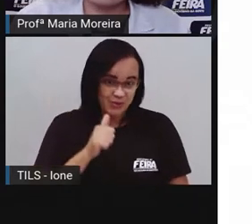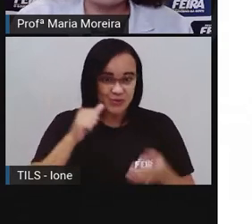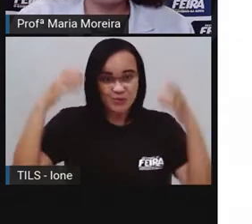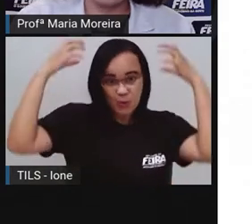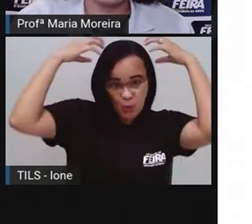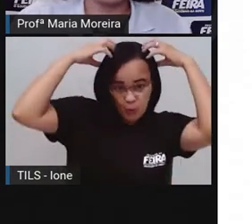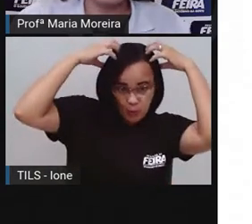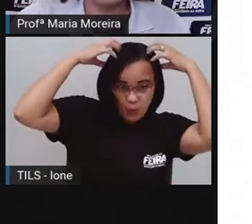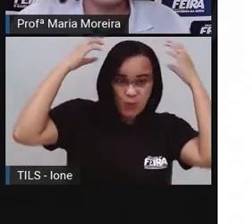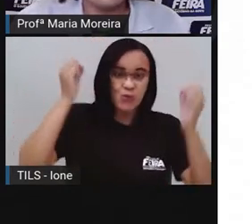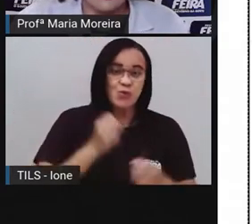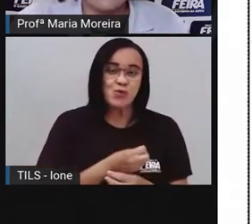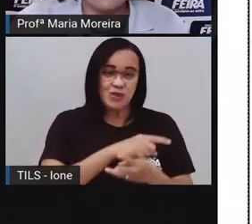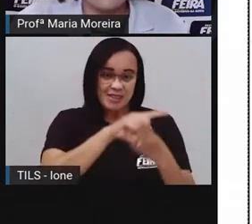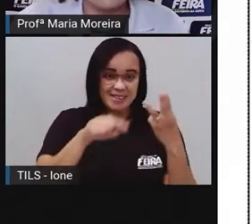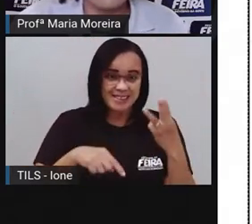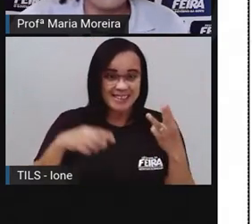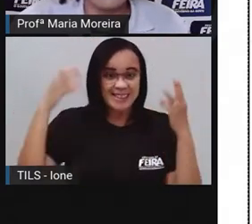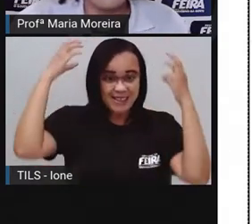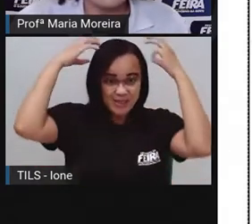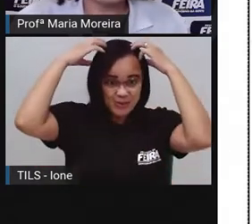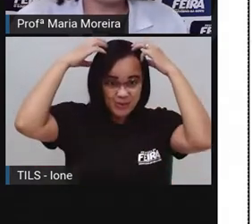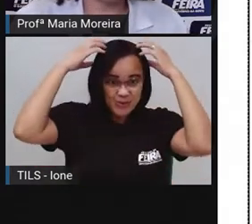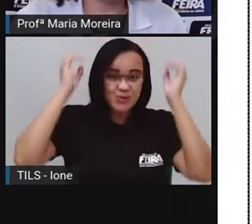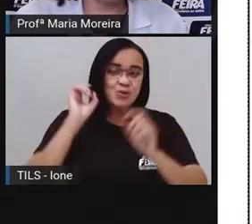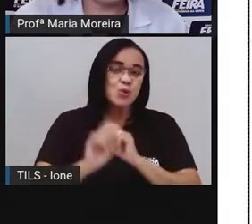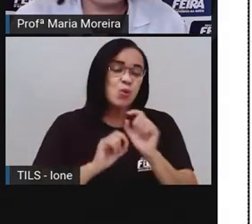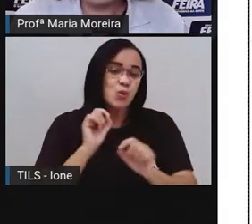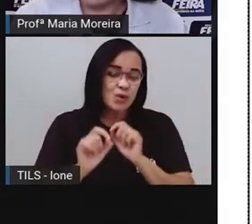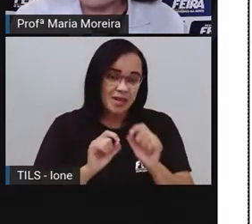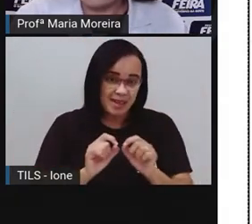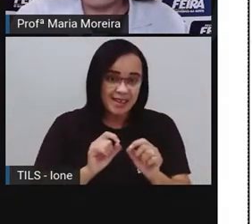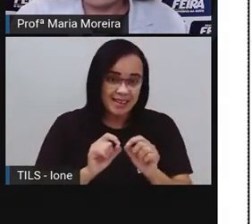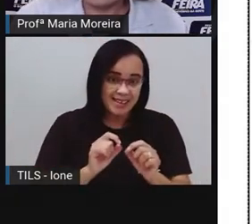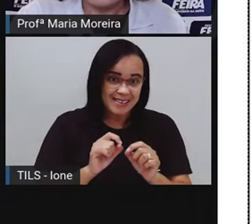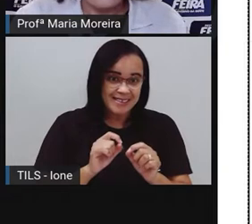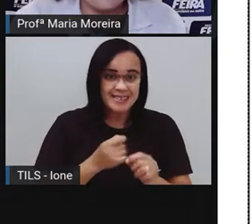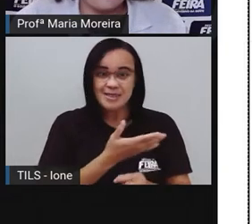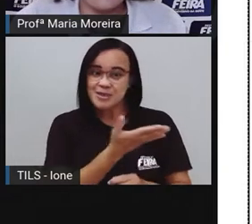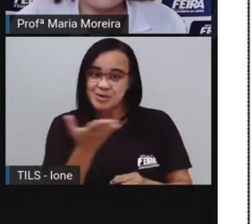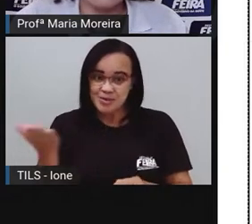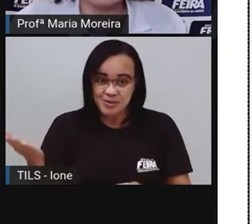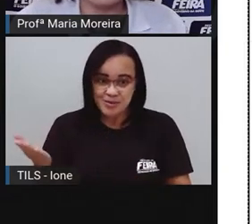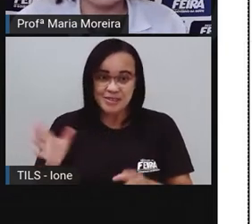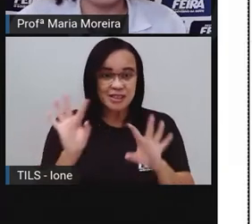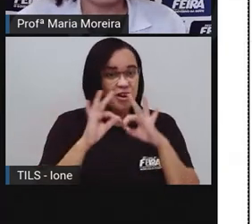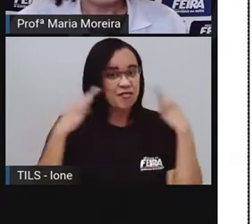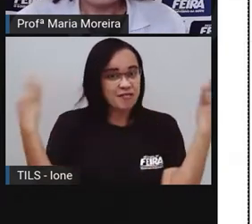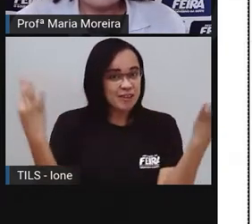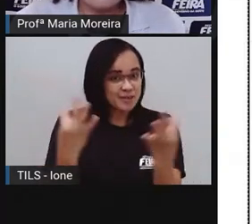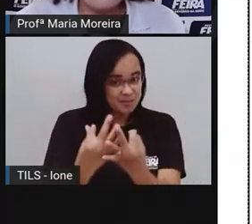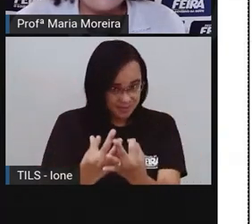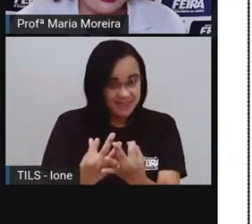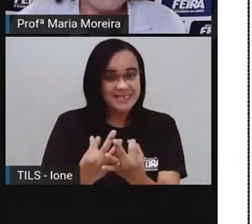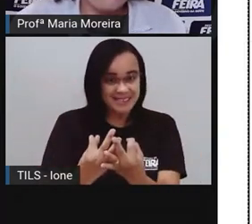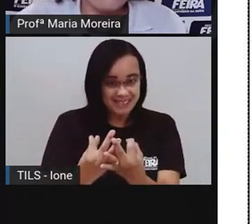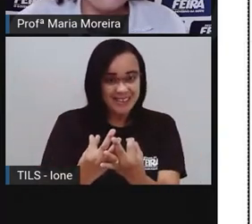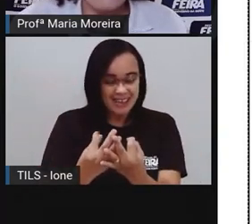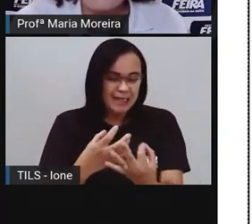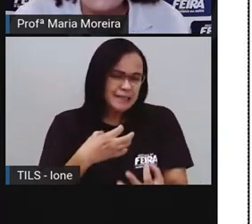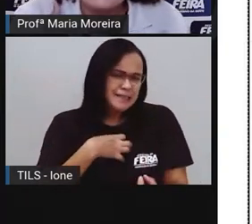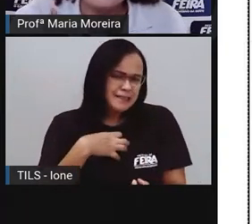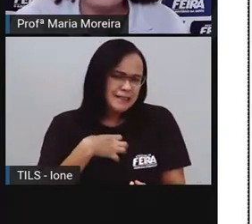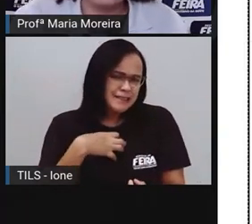ursos, mato dentro. Querido senhor e senhora urso e querido ursinho, sinto